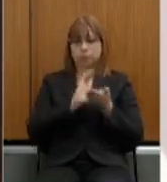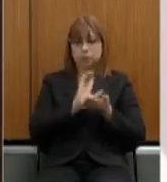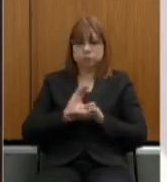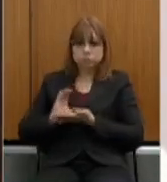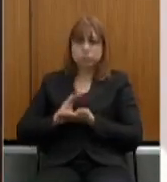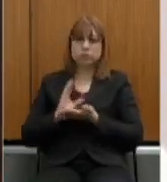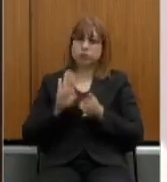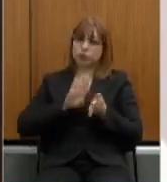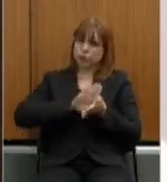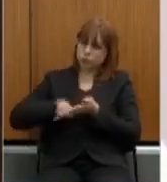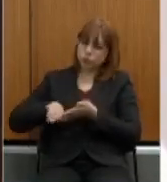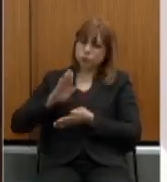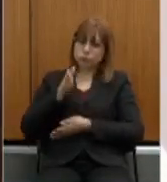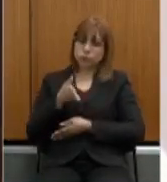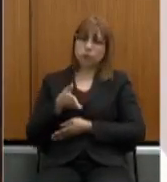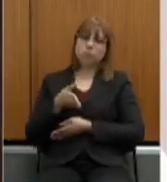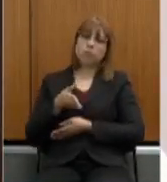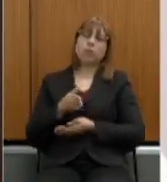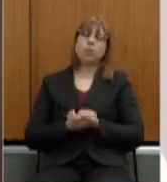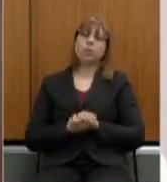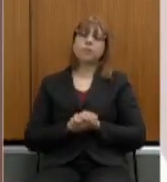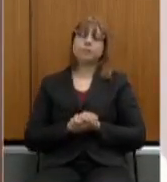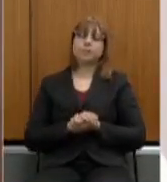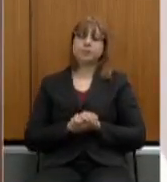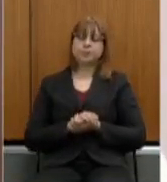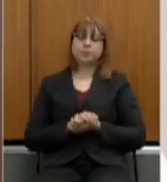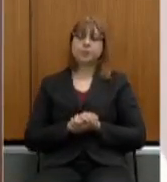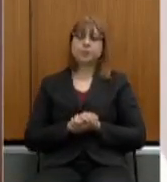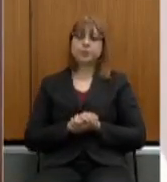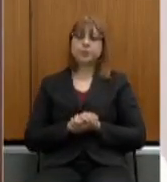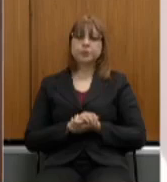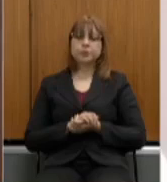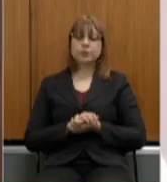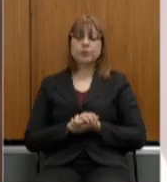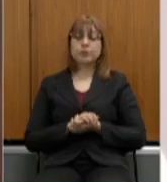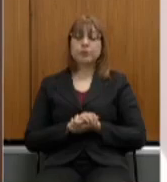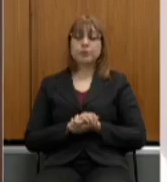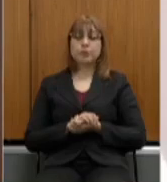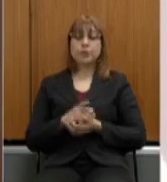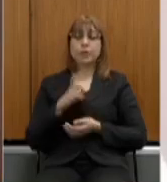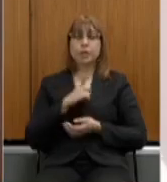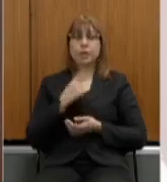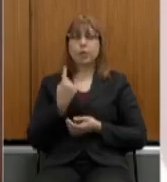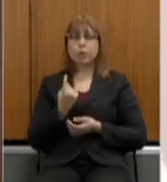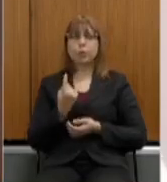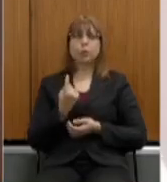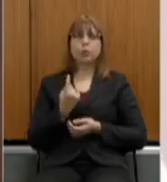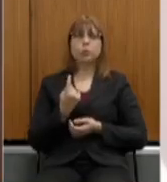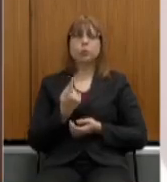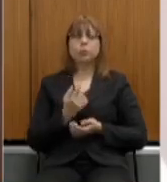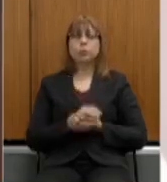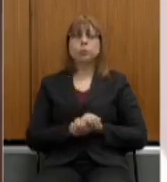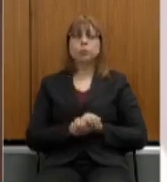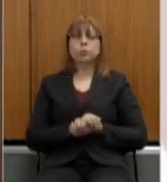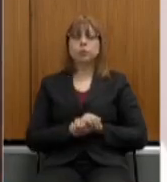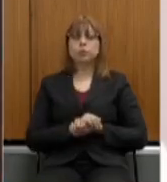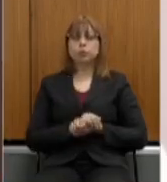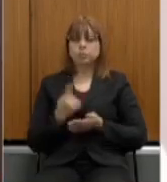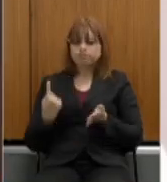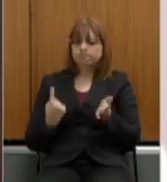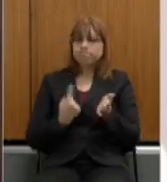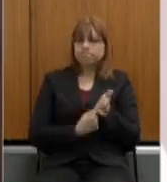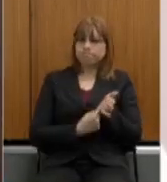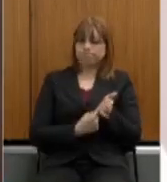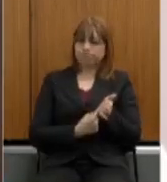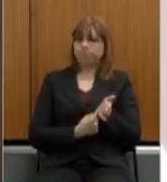tirado, a questão do rural, que foi tudo também retirado, um dos grandes acordos que